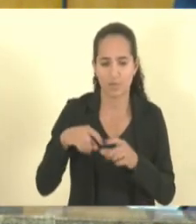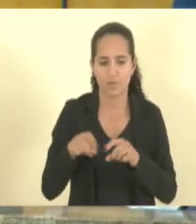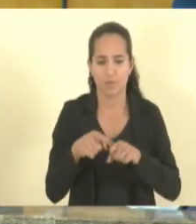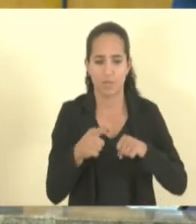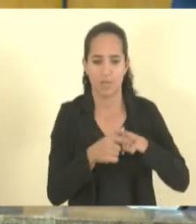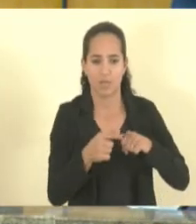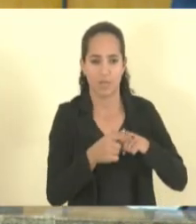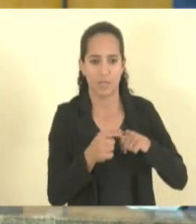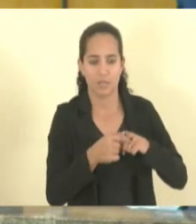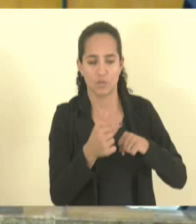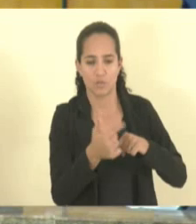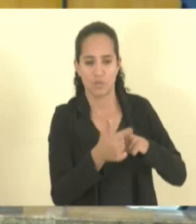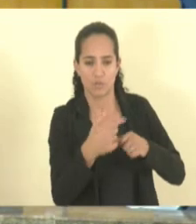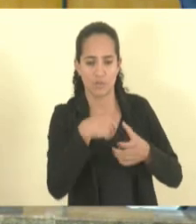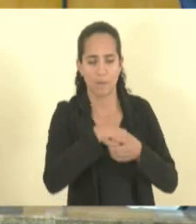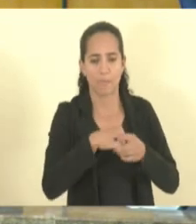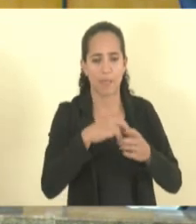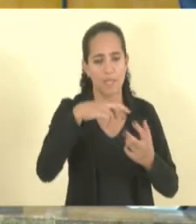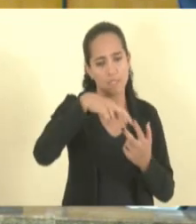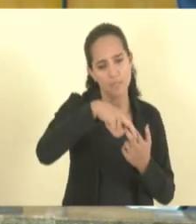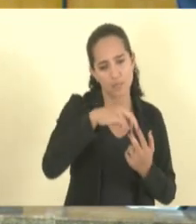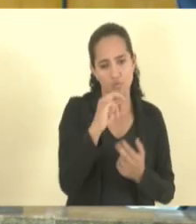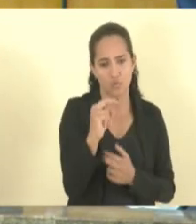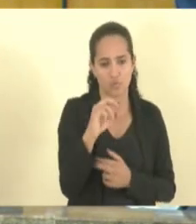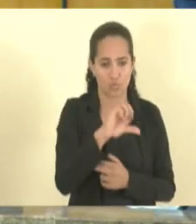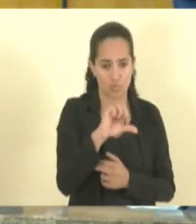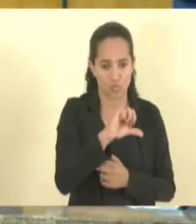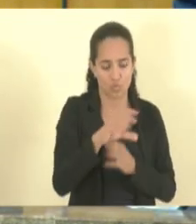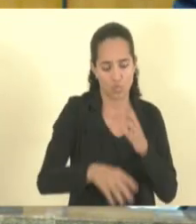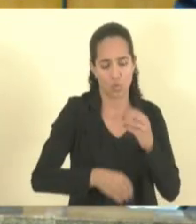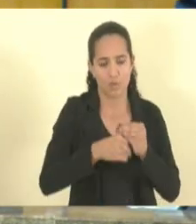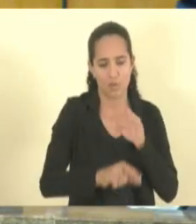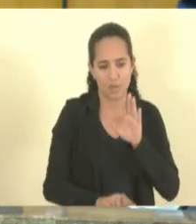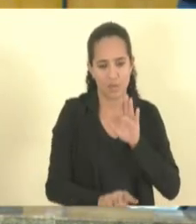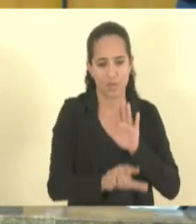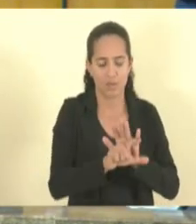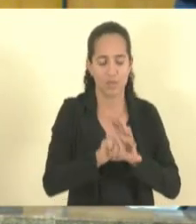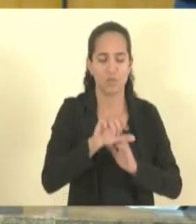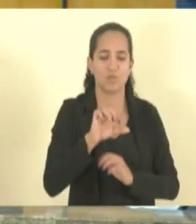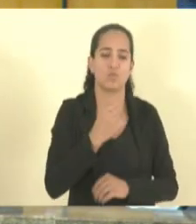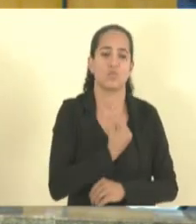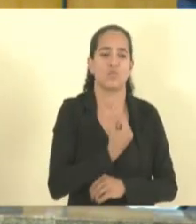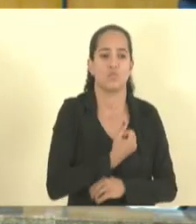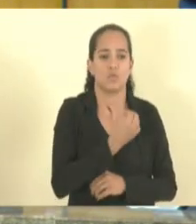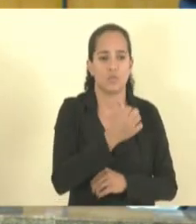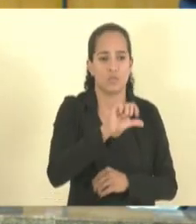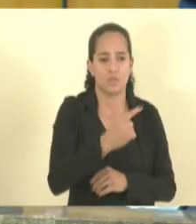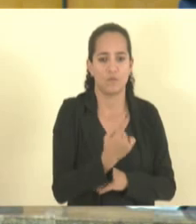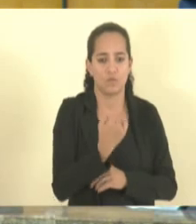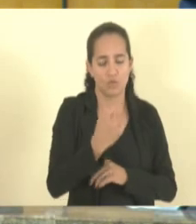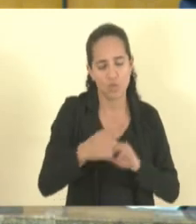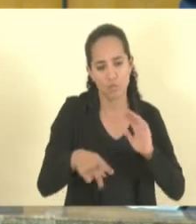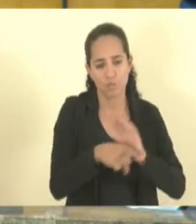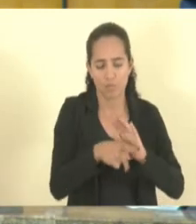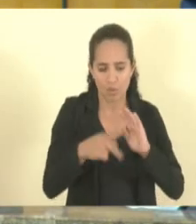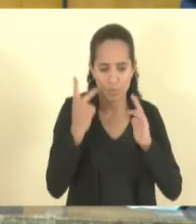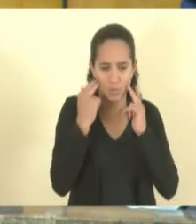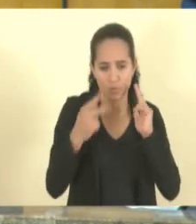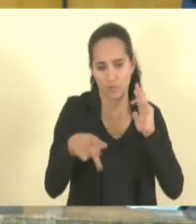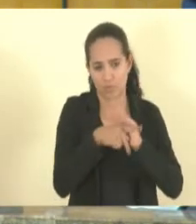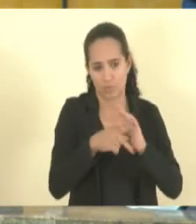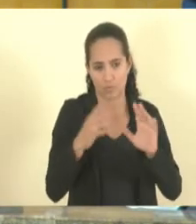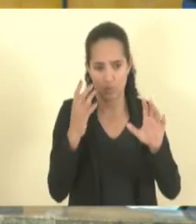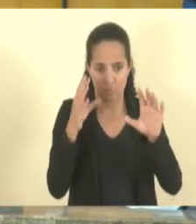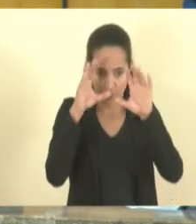2º inciso 9º da Lei Complementar Estadual nº 621 de 2012 que é a lei orgânica do Tribunal de Contas